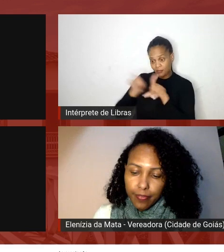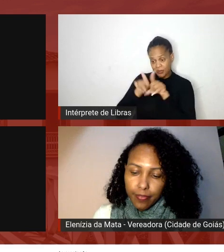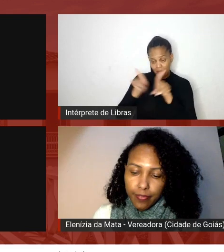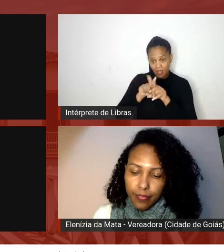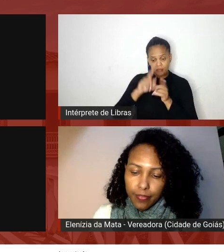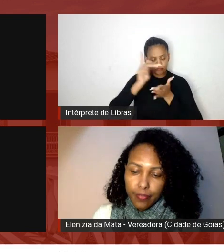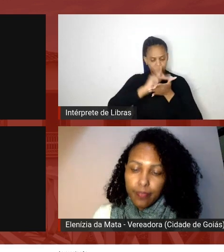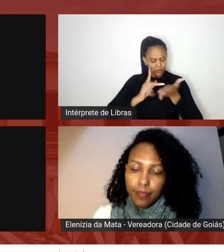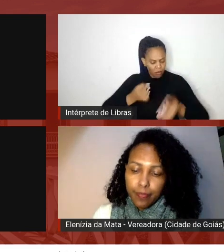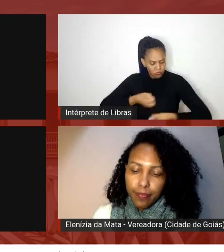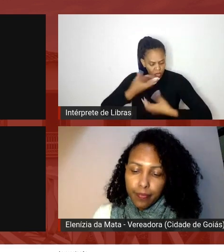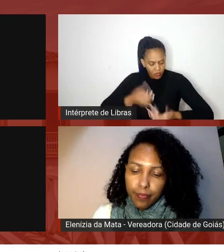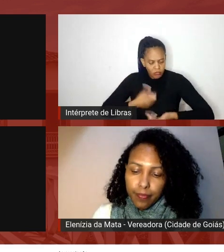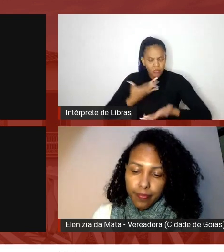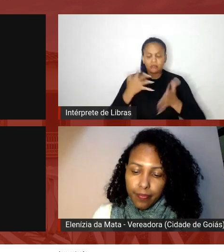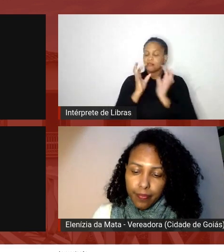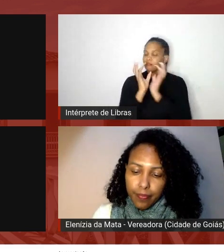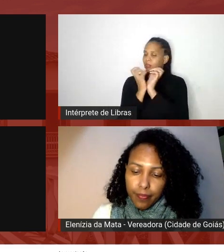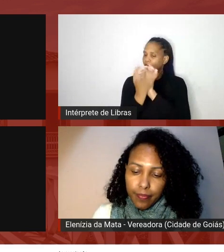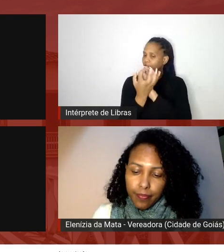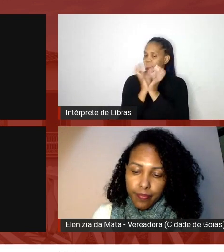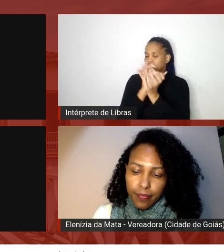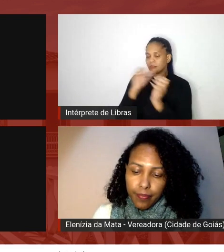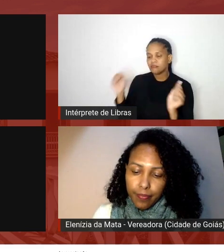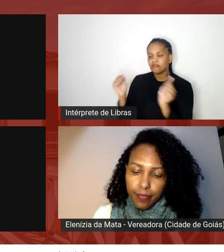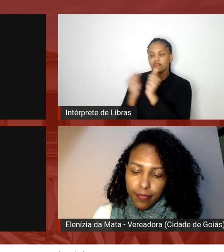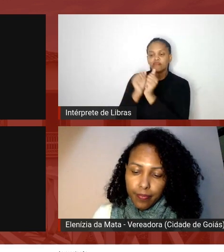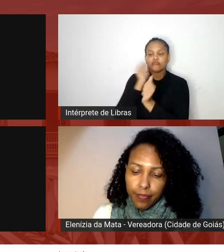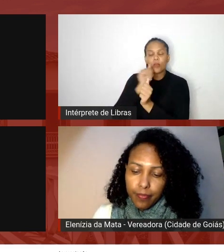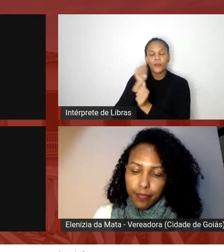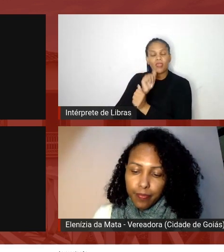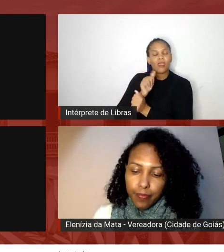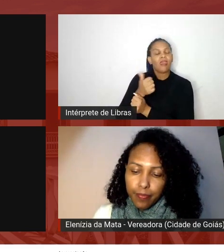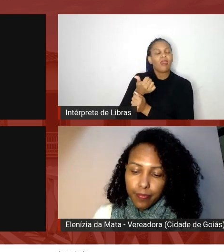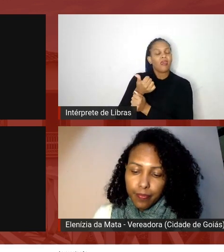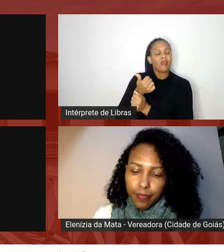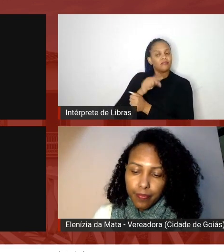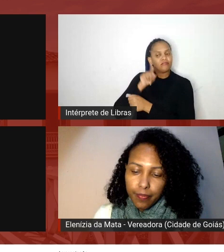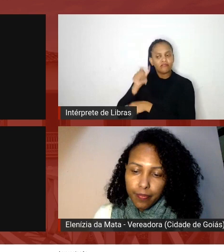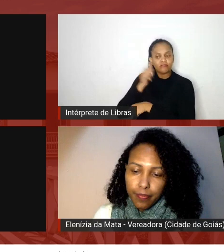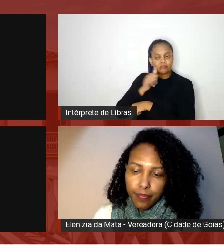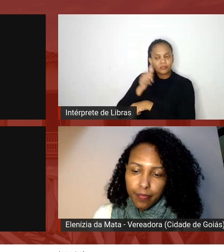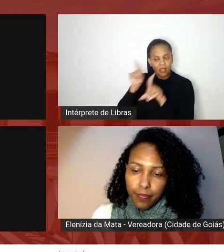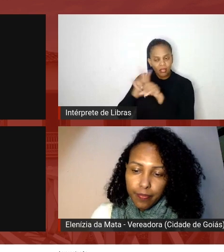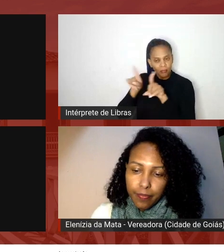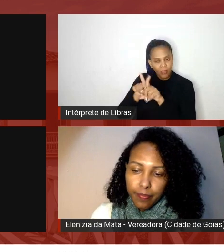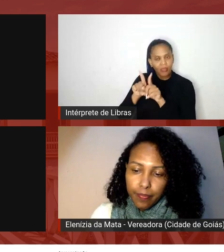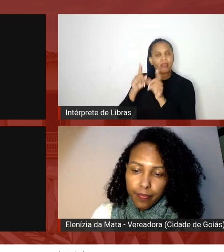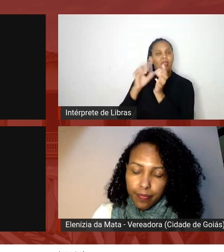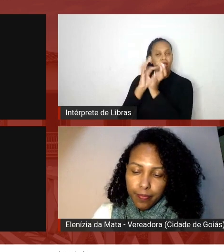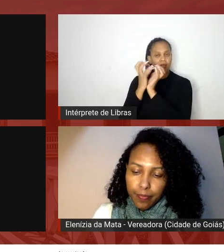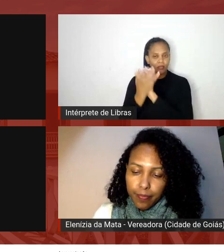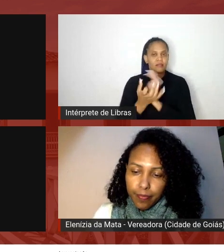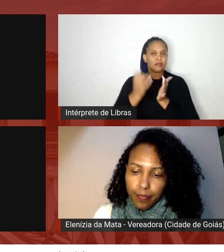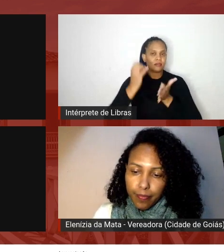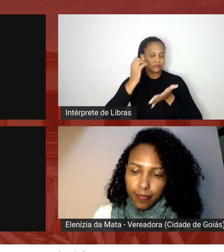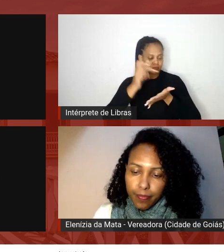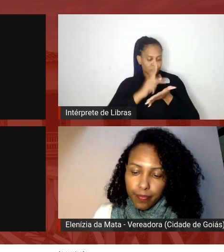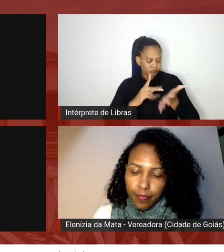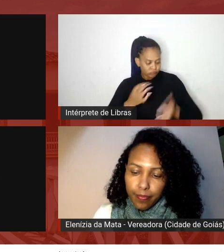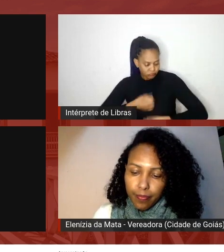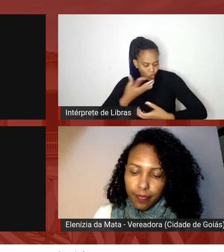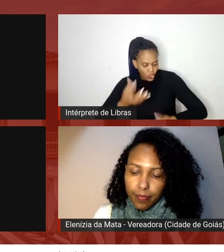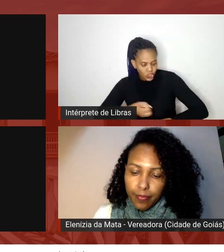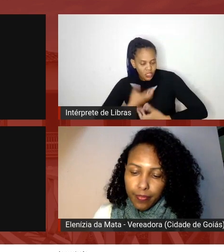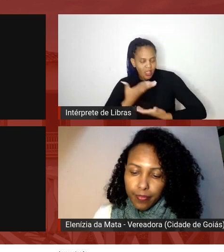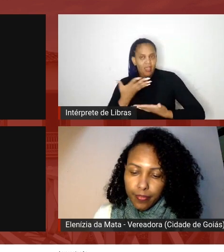as mulheres coralinas e a Dulci Moraes também poetisa artesã que também compõe as mulheres coralinas grupo ao qual a gente